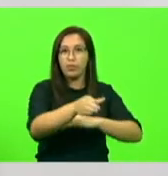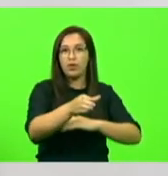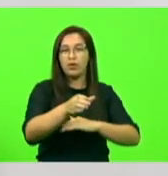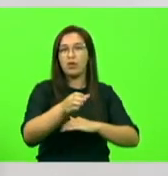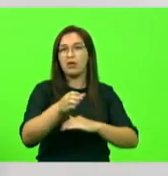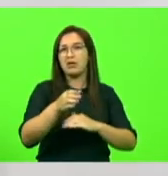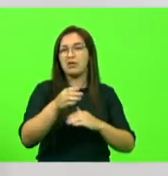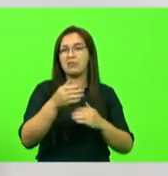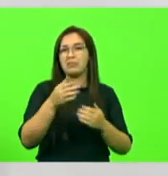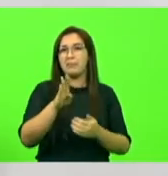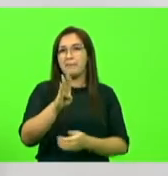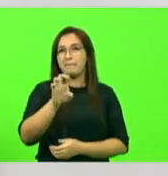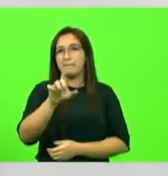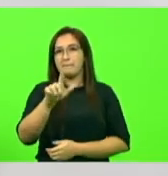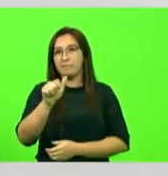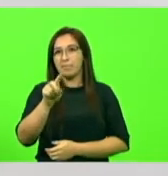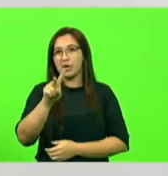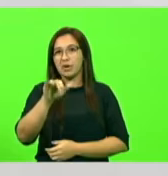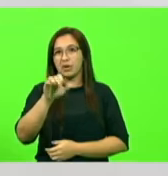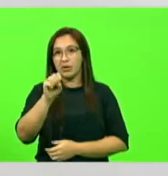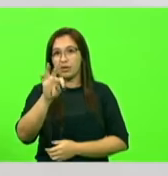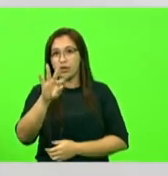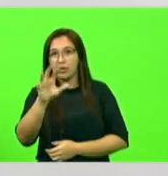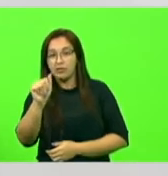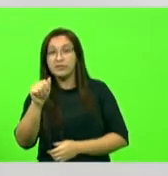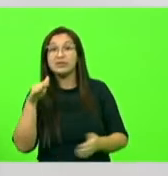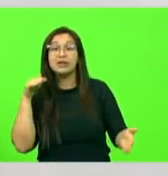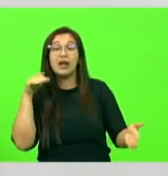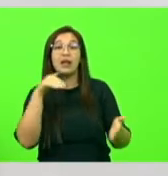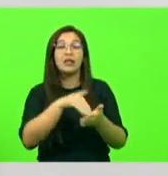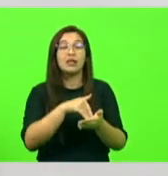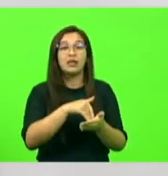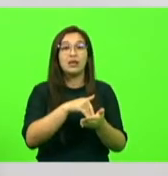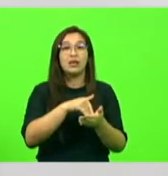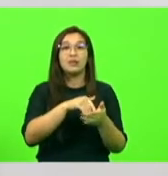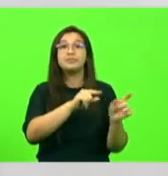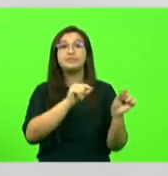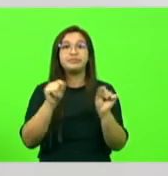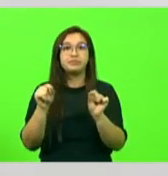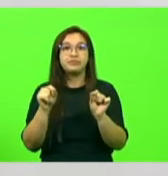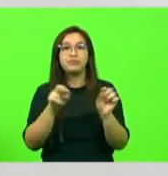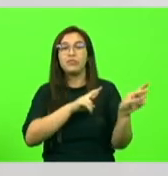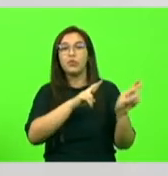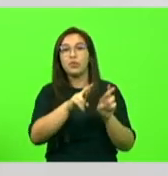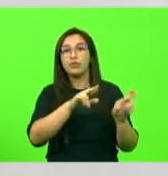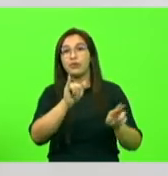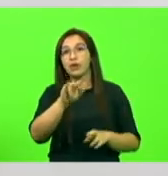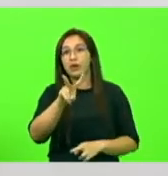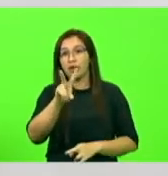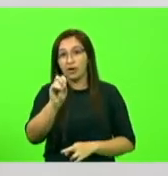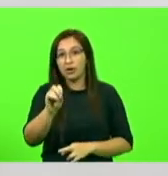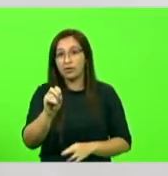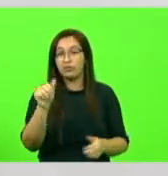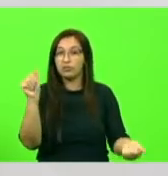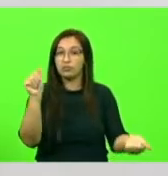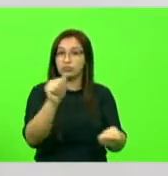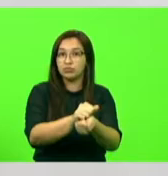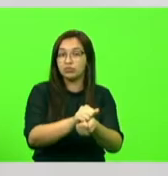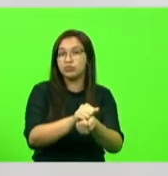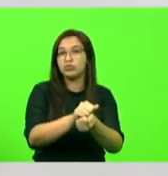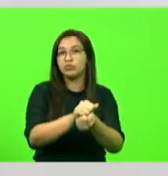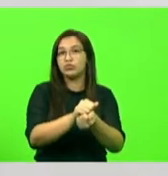Vista, o senhor sabe onde vai, até a rodovia Silveira que vai juntar na ponte